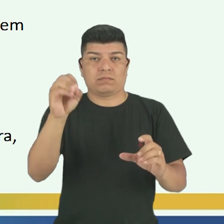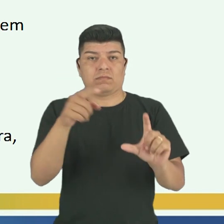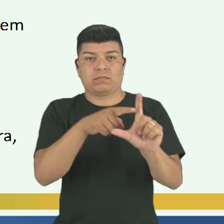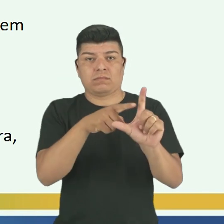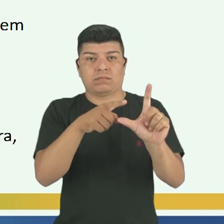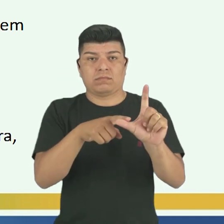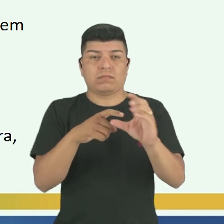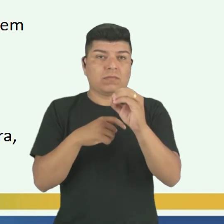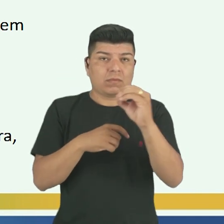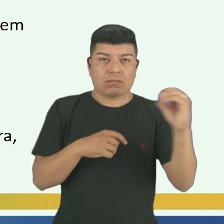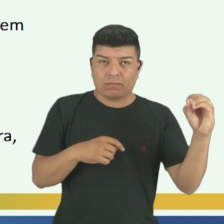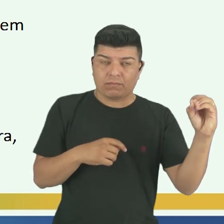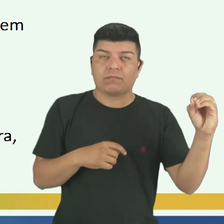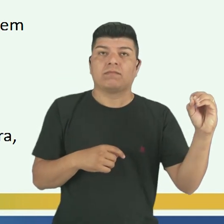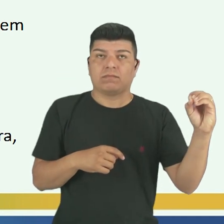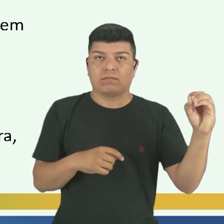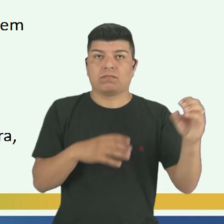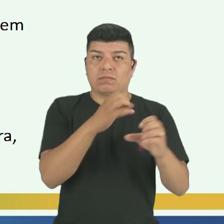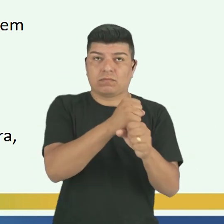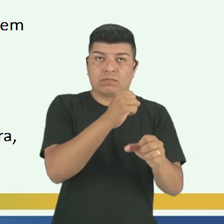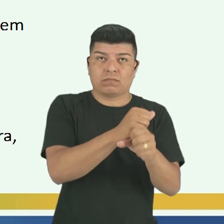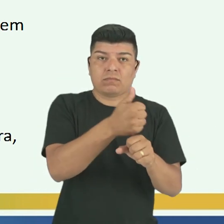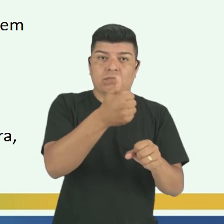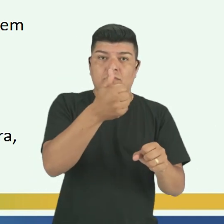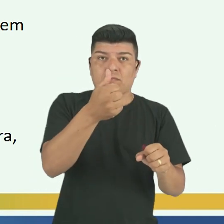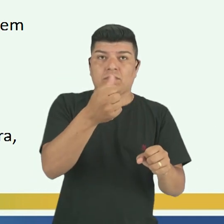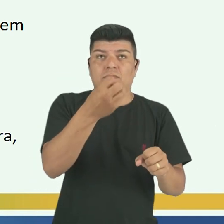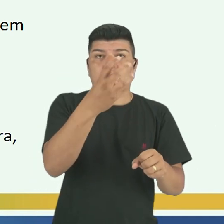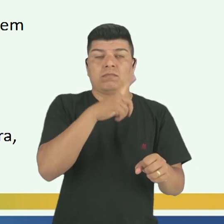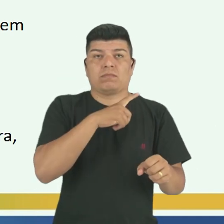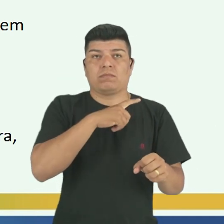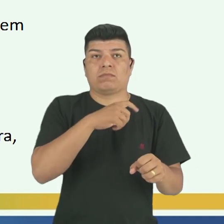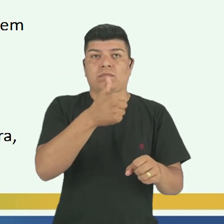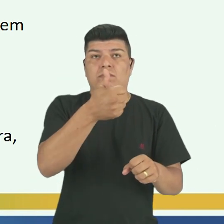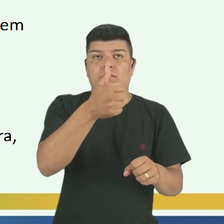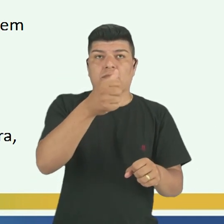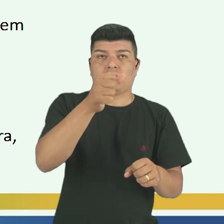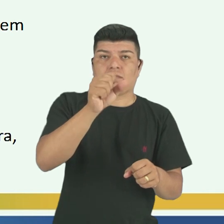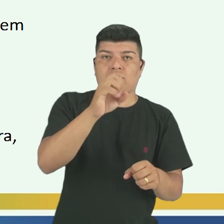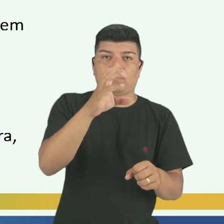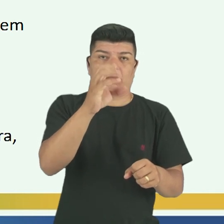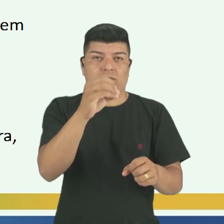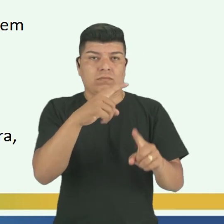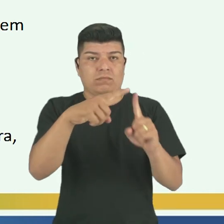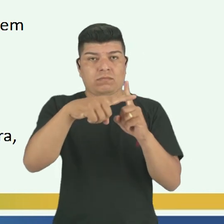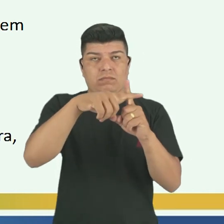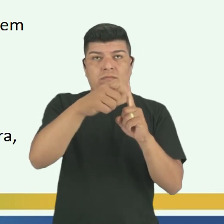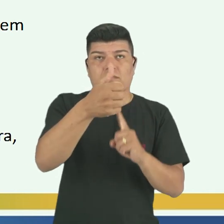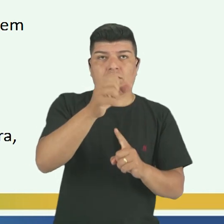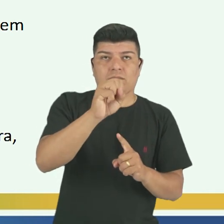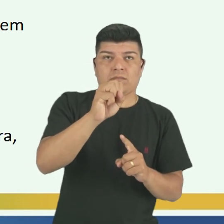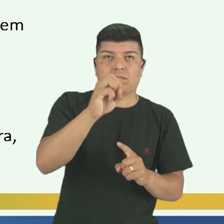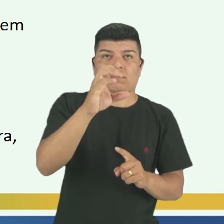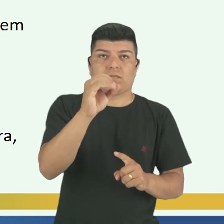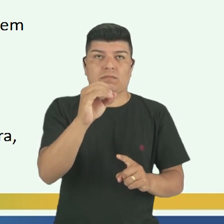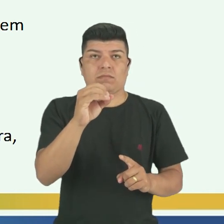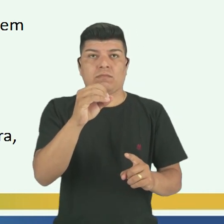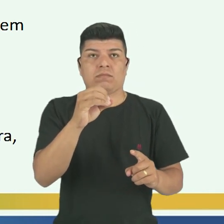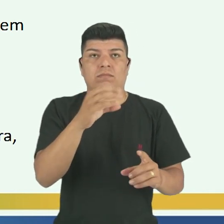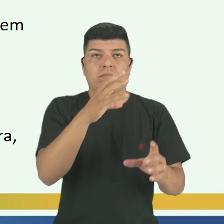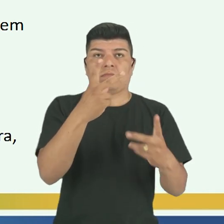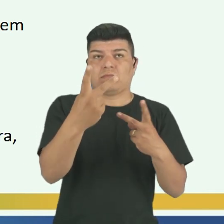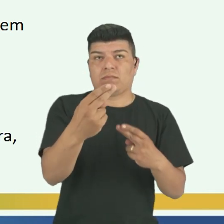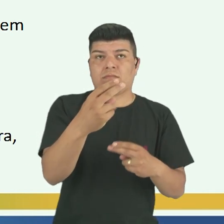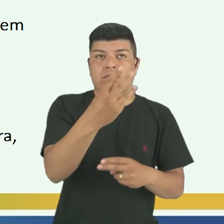180 somando com 180, vamos ter 360 graus, dividido para 24, vai dar 15.